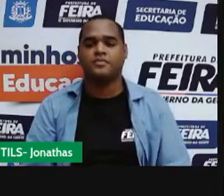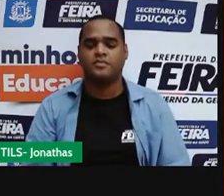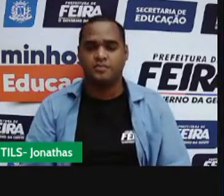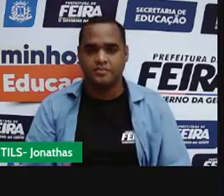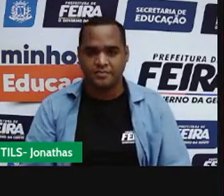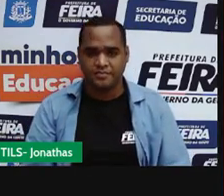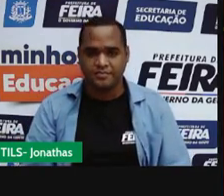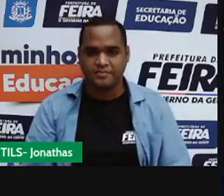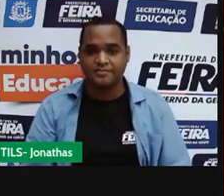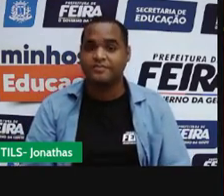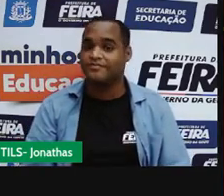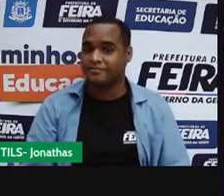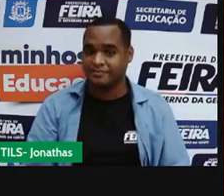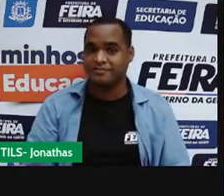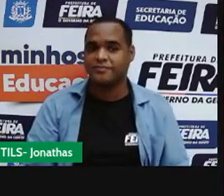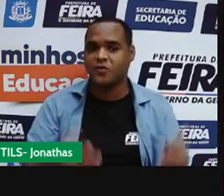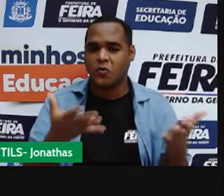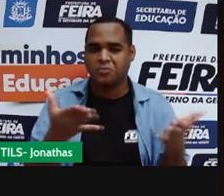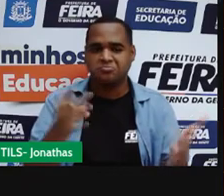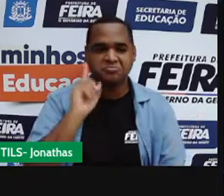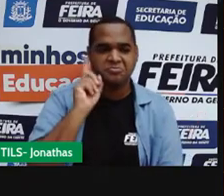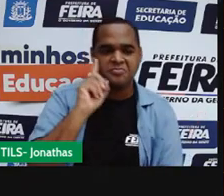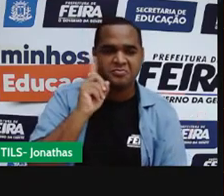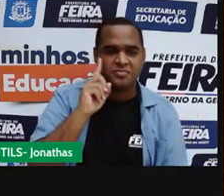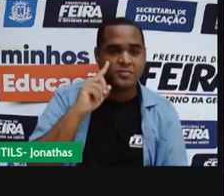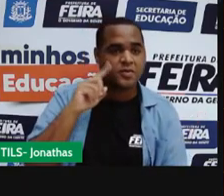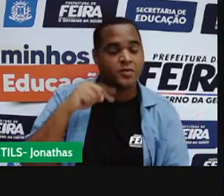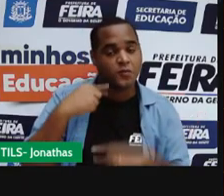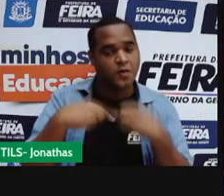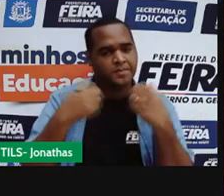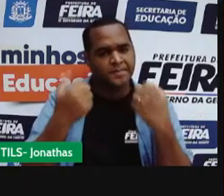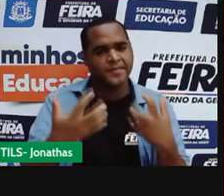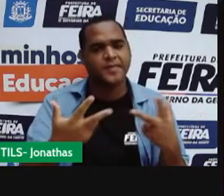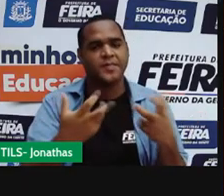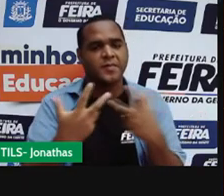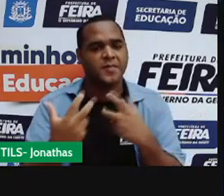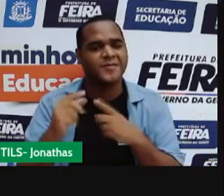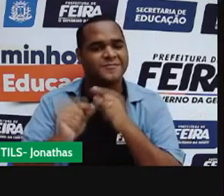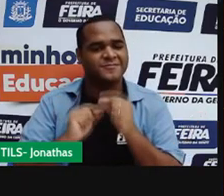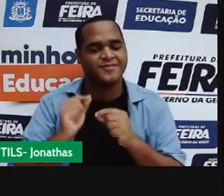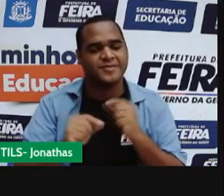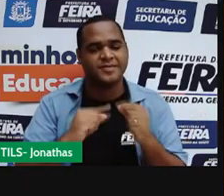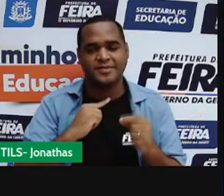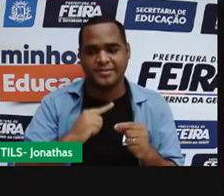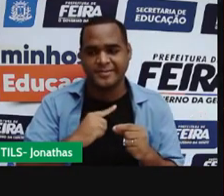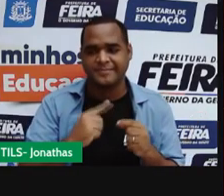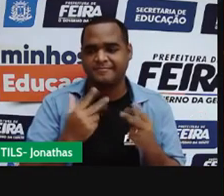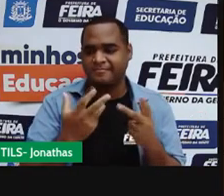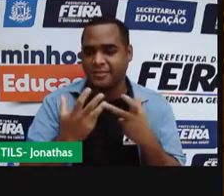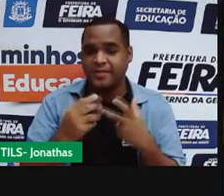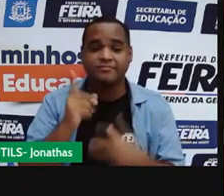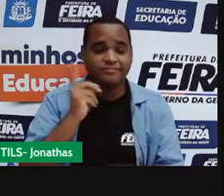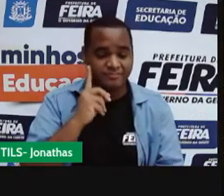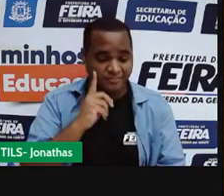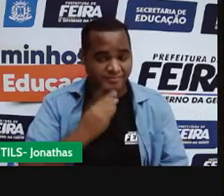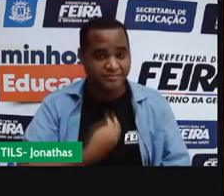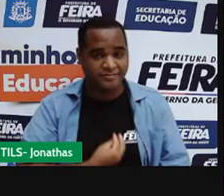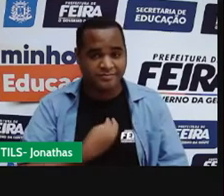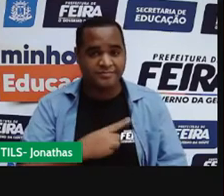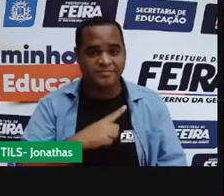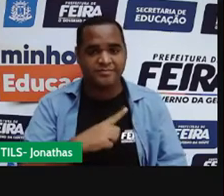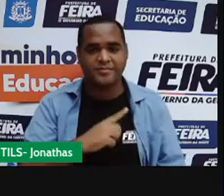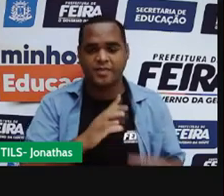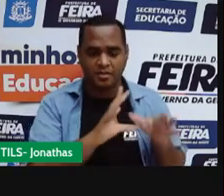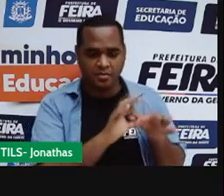E no nosso dia, a gente já observa essas mudanças acontecendo? Sim, observamos sim. Através de um processo